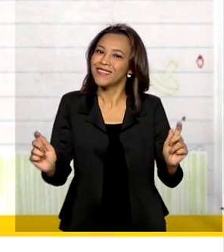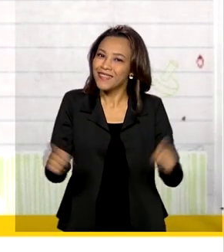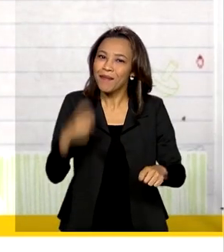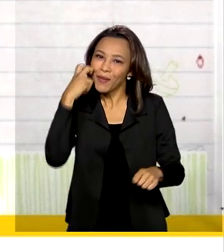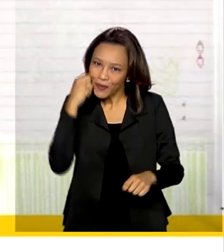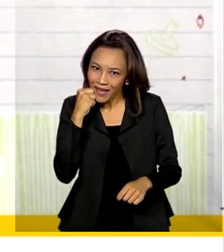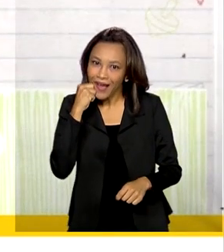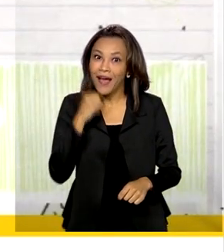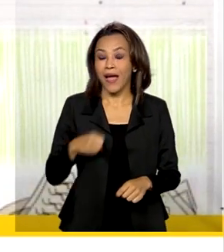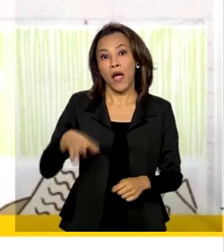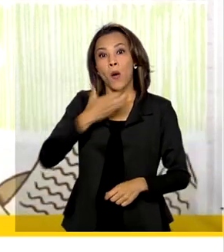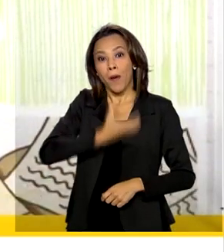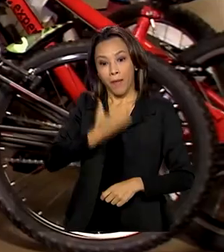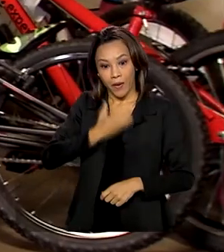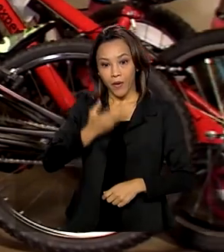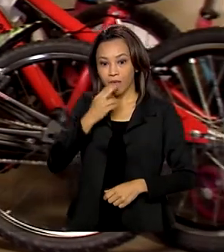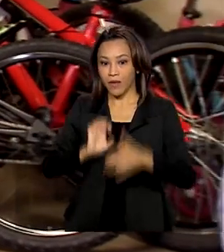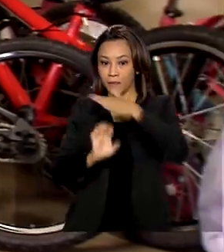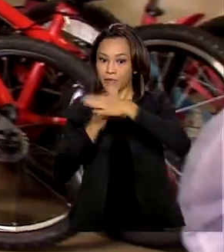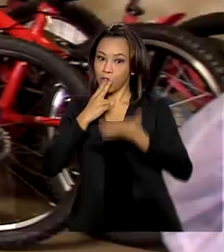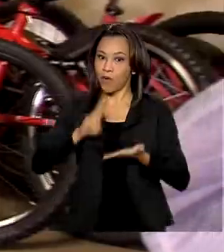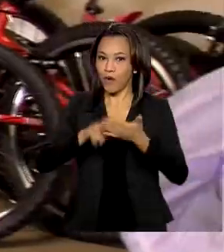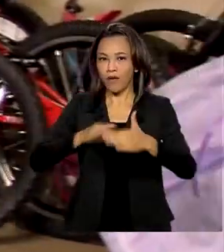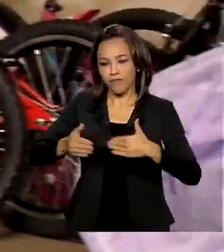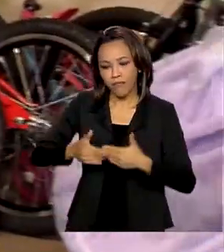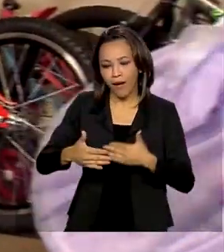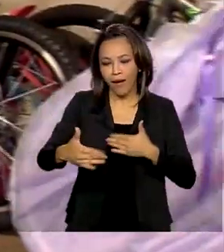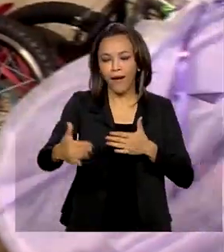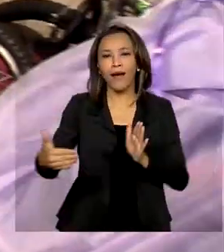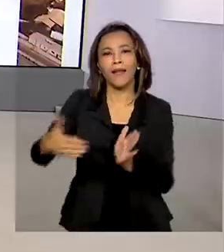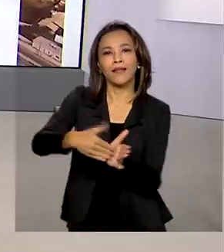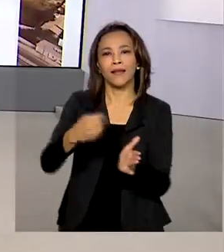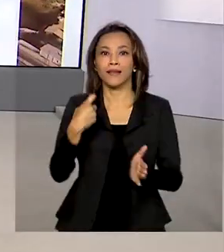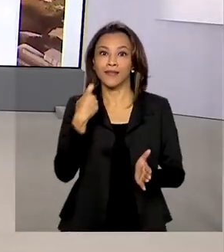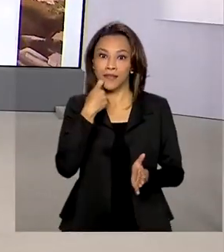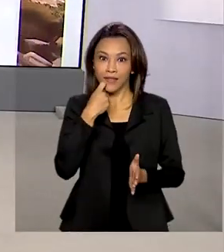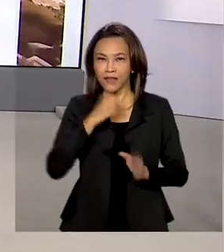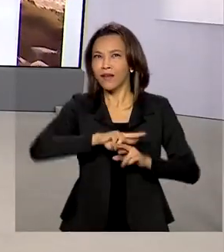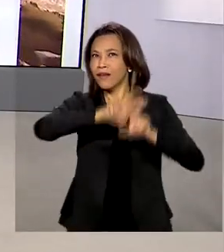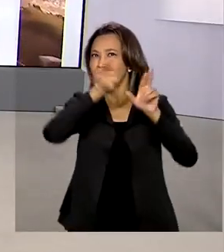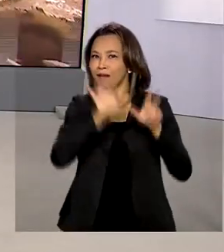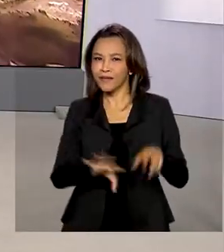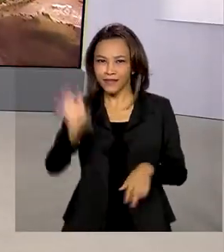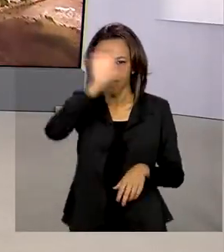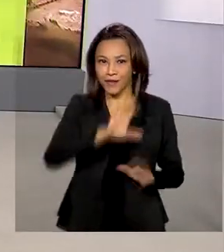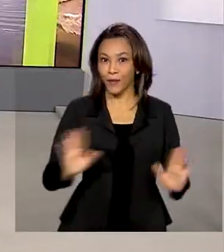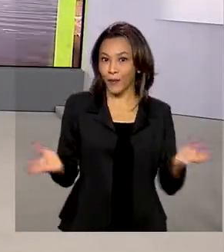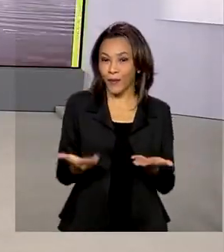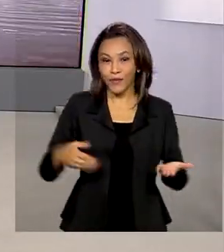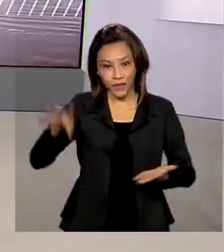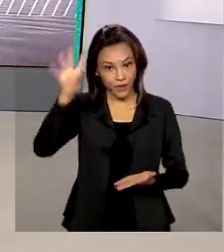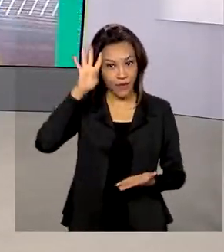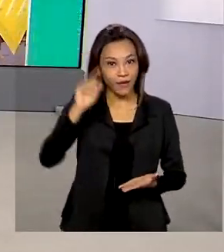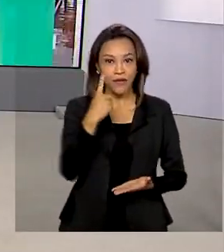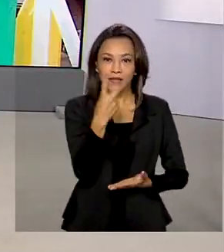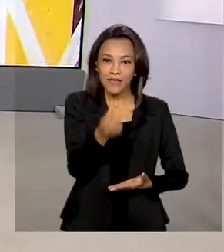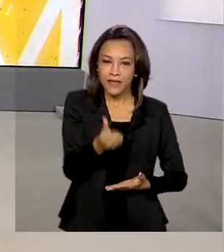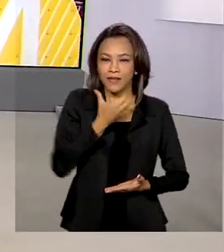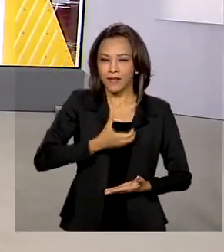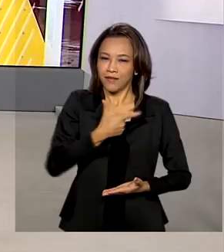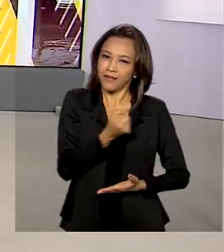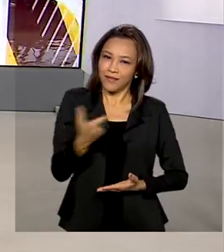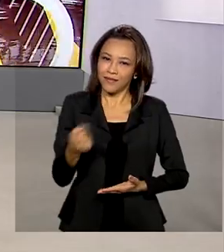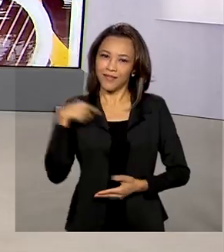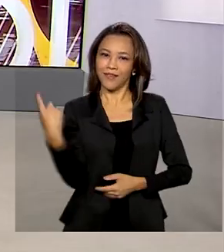campanha Papai Noel dos Correios vai até sexta-feira em vários estados. Hoje é quarta-feira, 16 de dezembro de